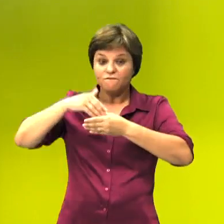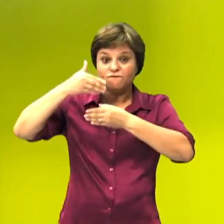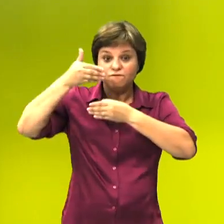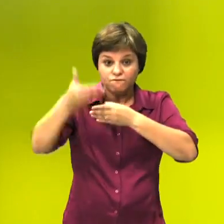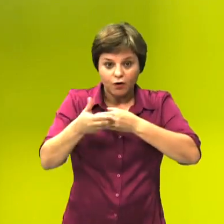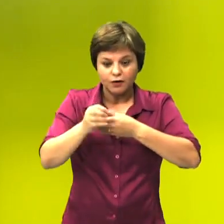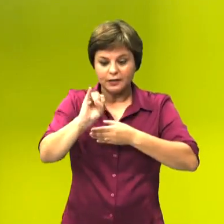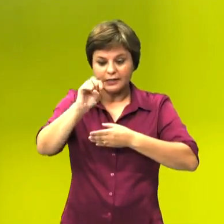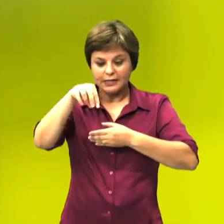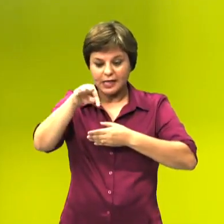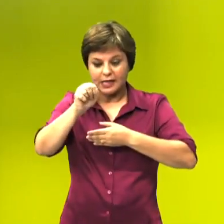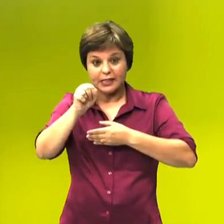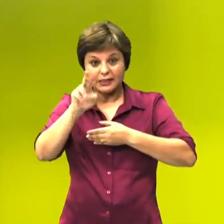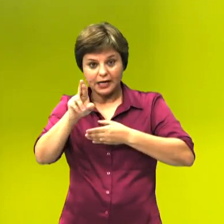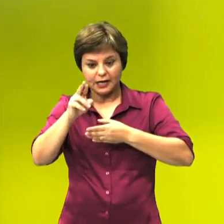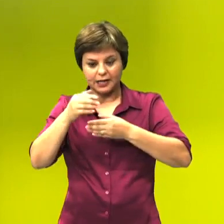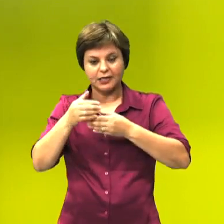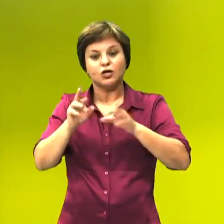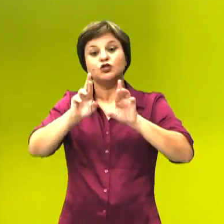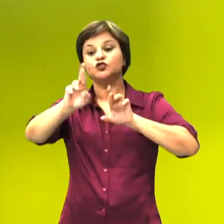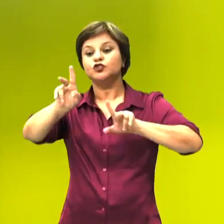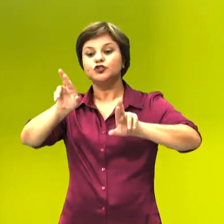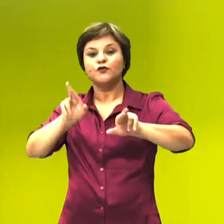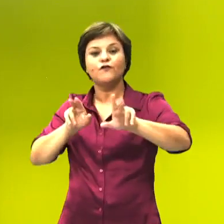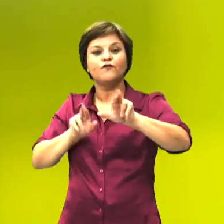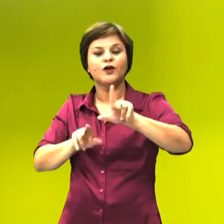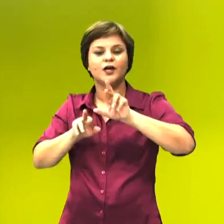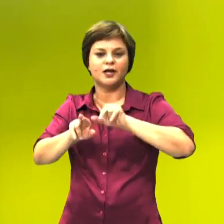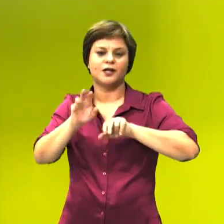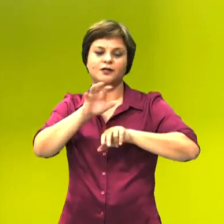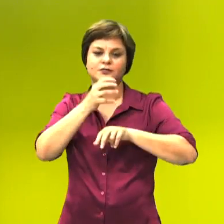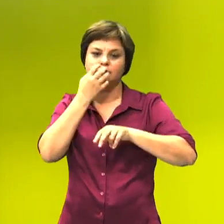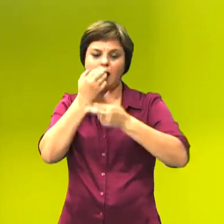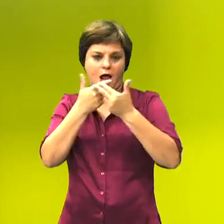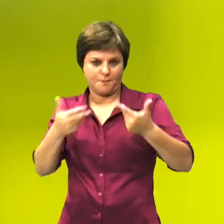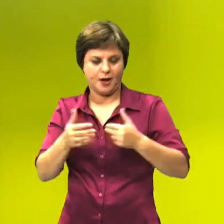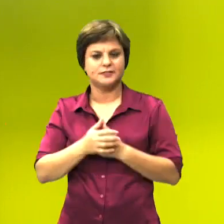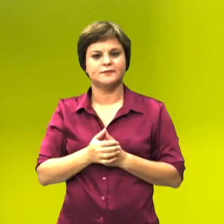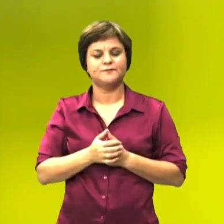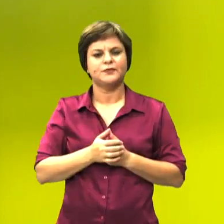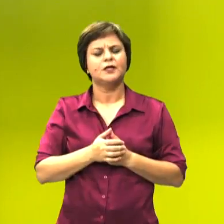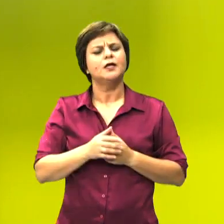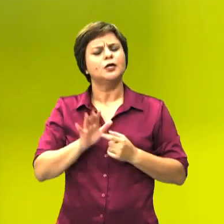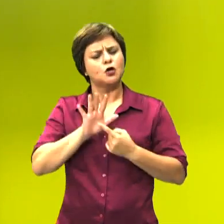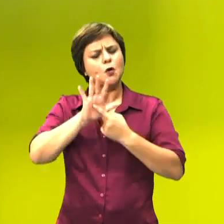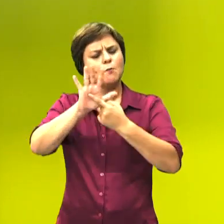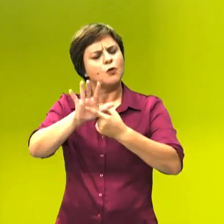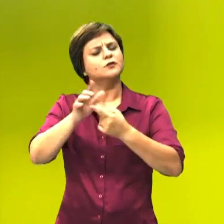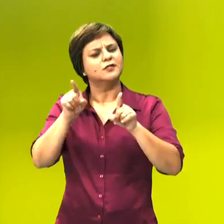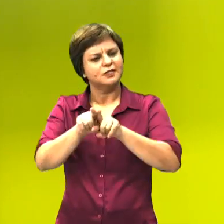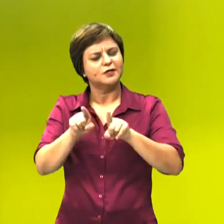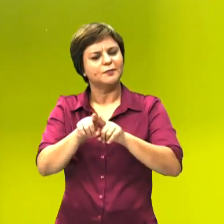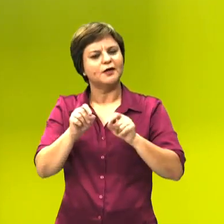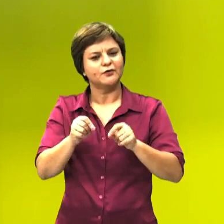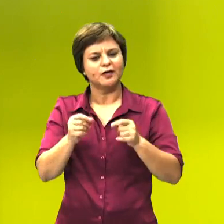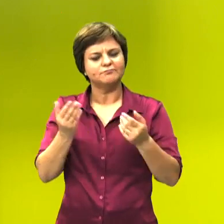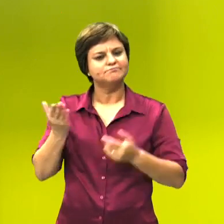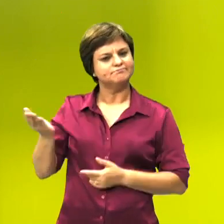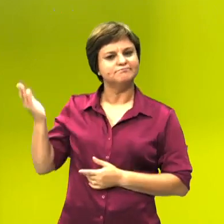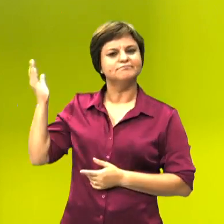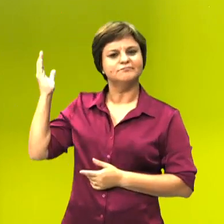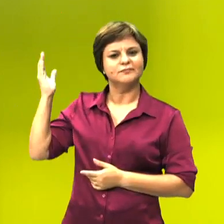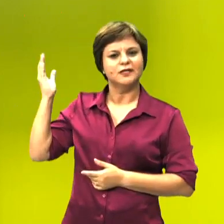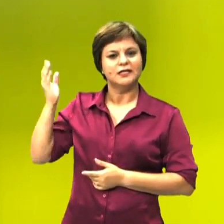inter, vai ser em espécies diferentes. E o que a gente deixou bem claro aqui é justamente isso.